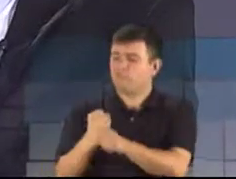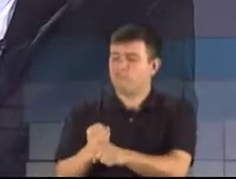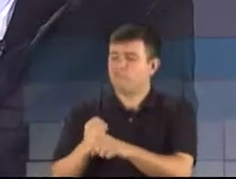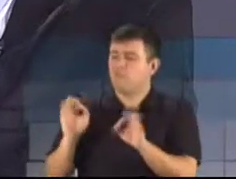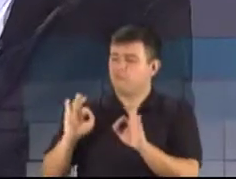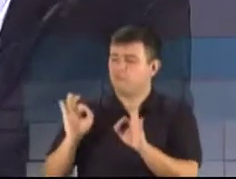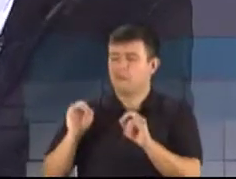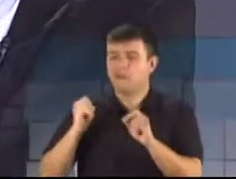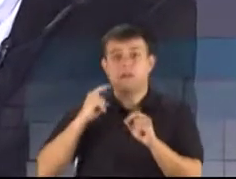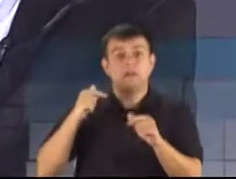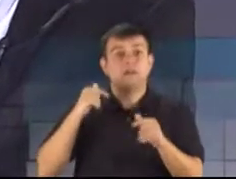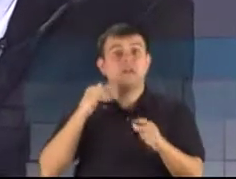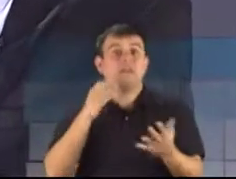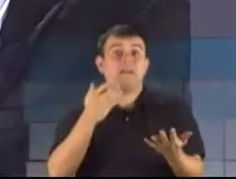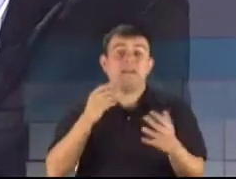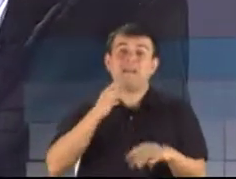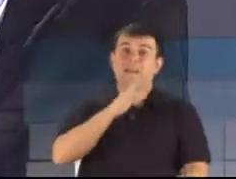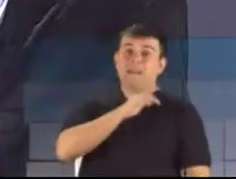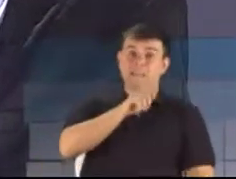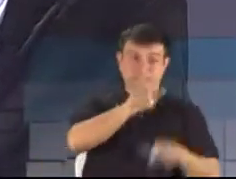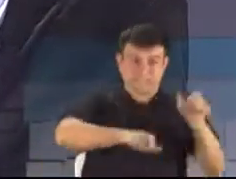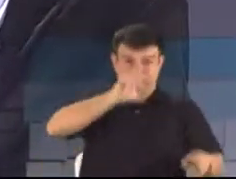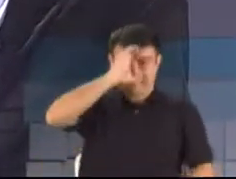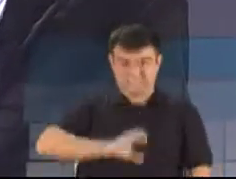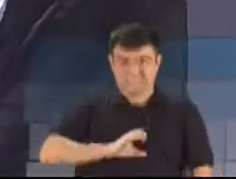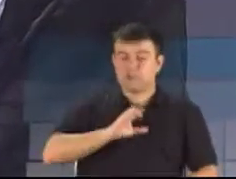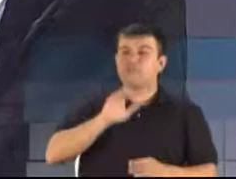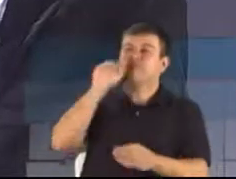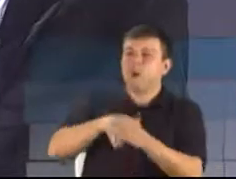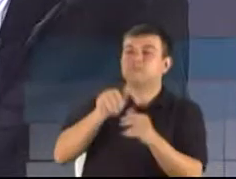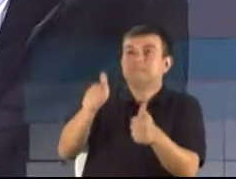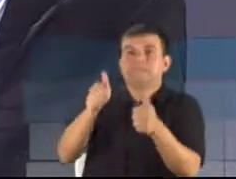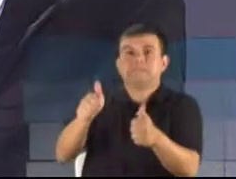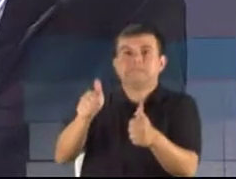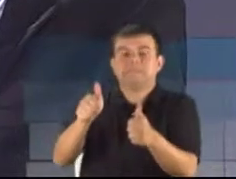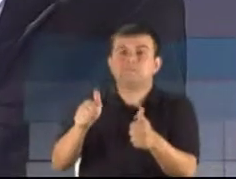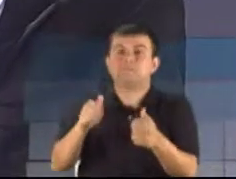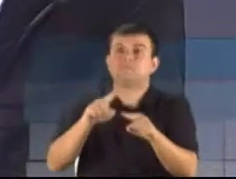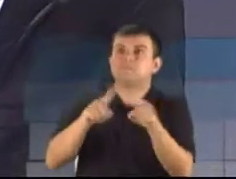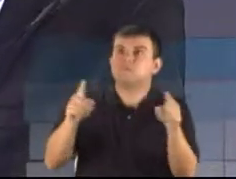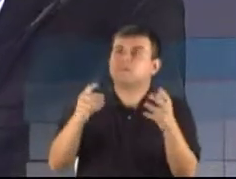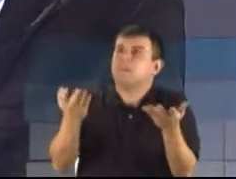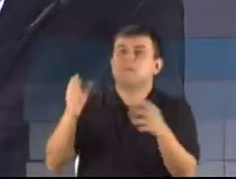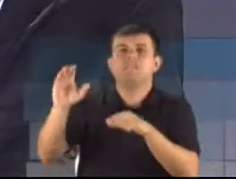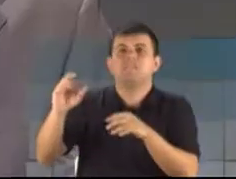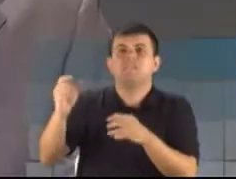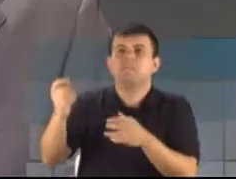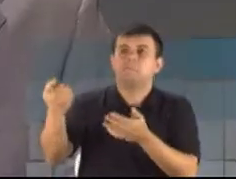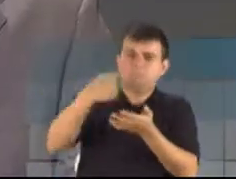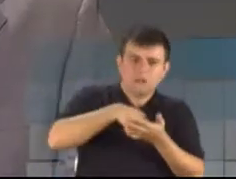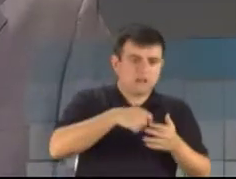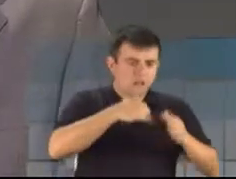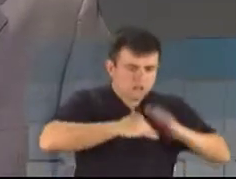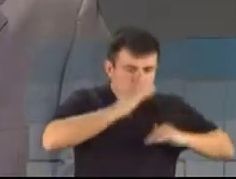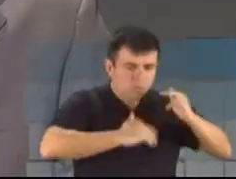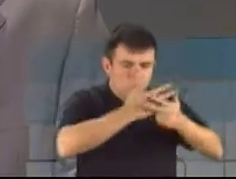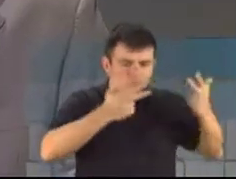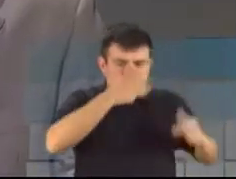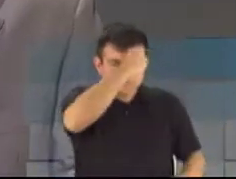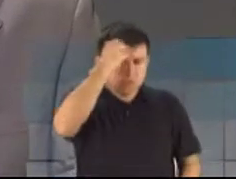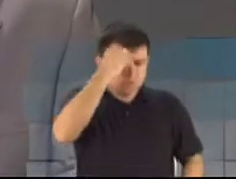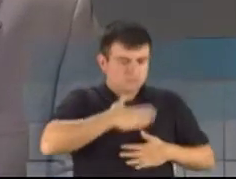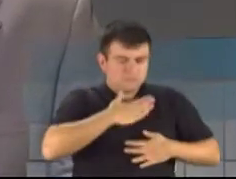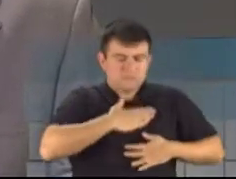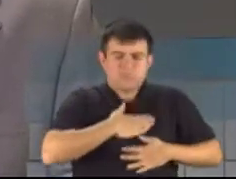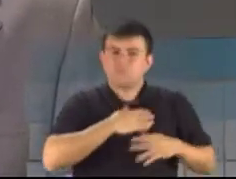cidadão vota e as suas obras, as suas demandas populares não chegam à sua cidade. O é que tu pensa da consulta popular? O candidato Flávio Gomes